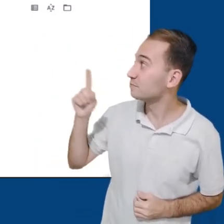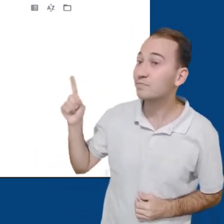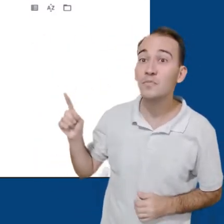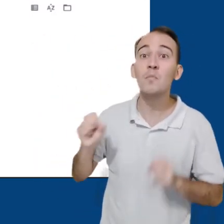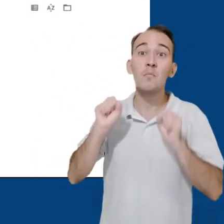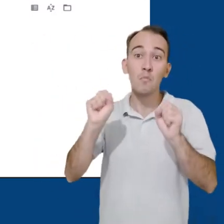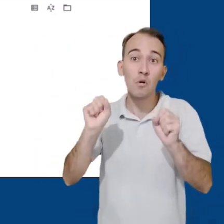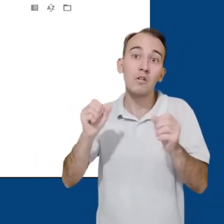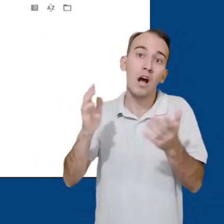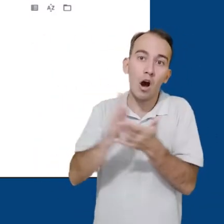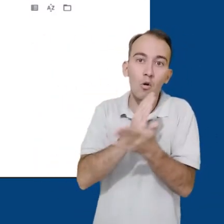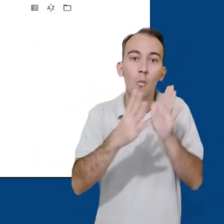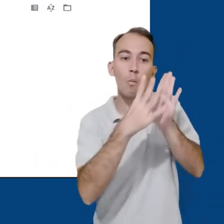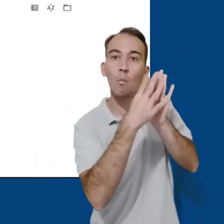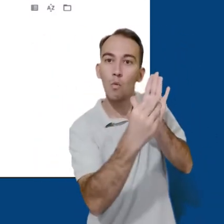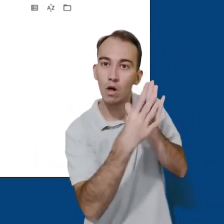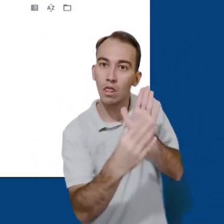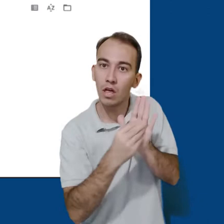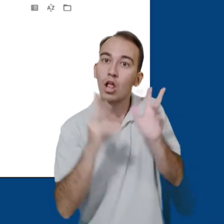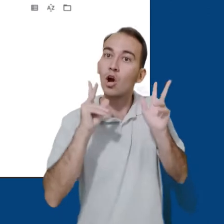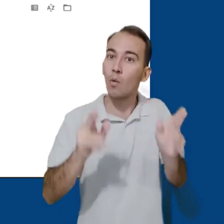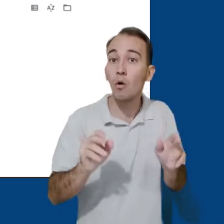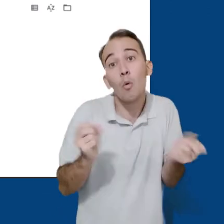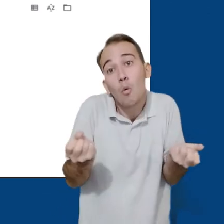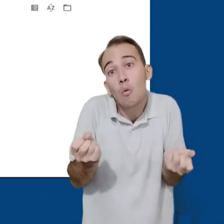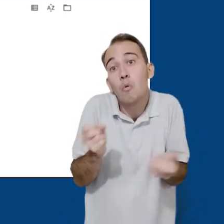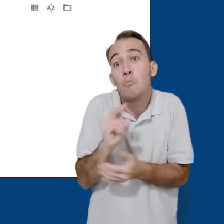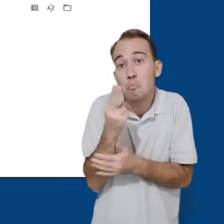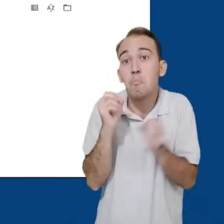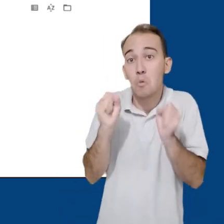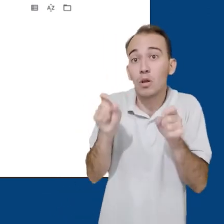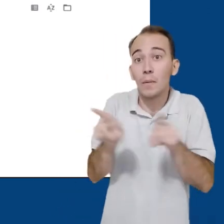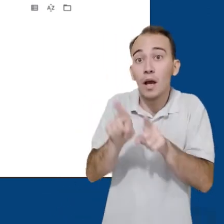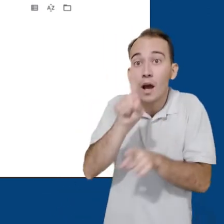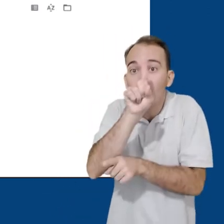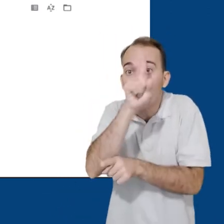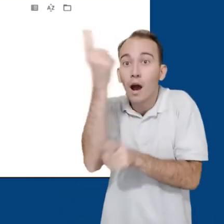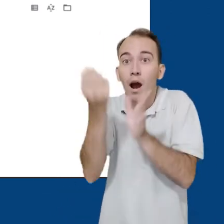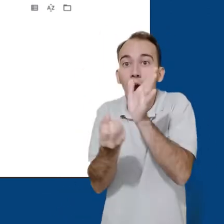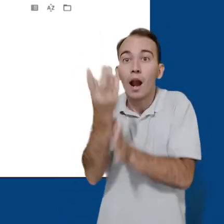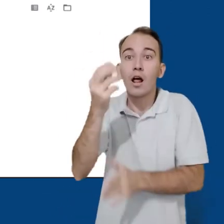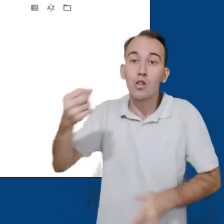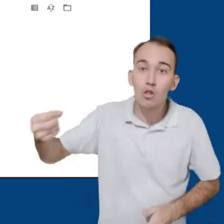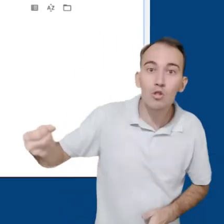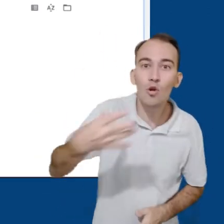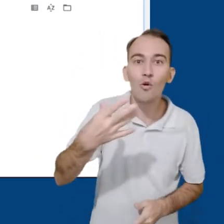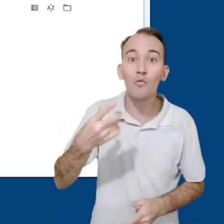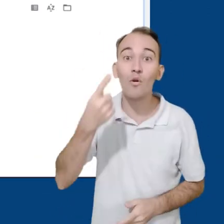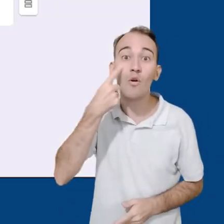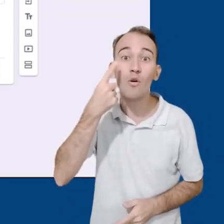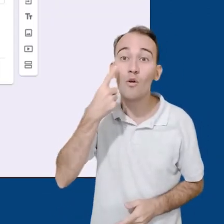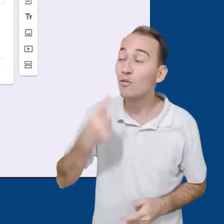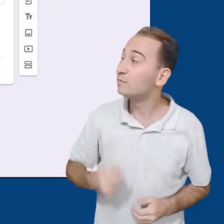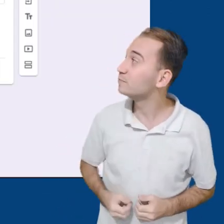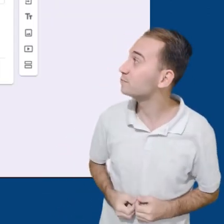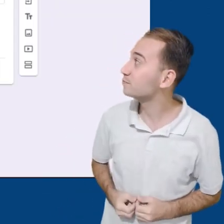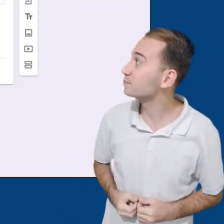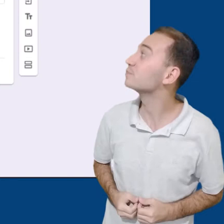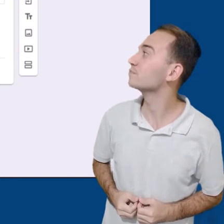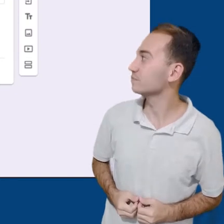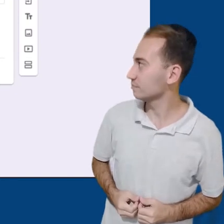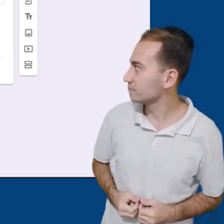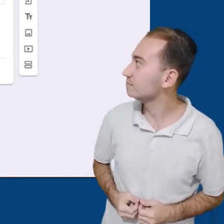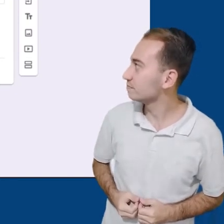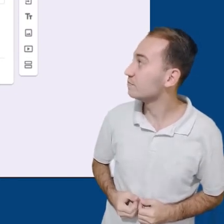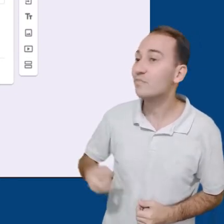também acessar questionários já utilizados antes. Vou criar um documento novo para vermos como funciona. Ao abrirmos o